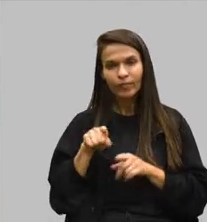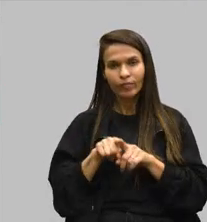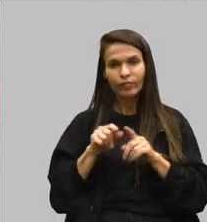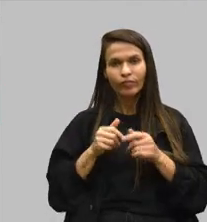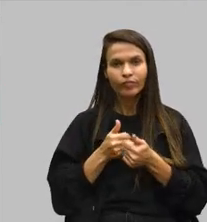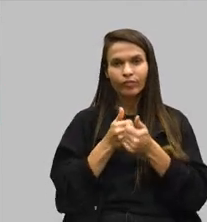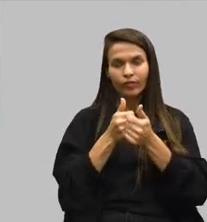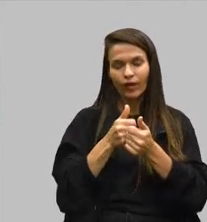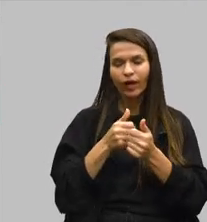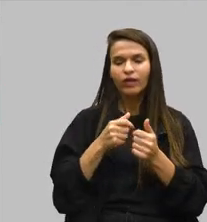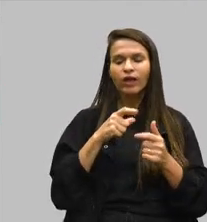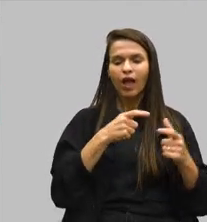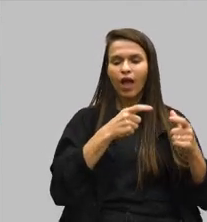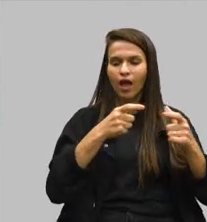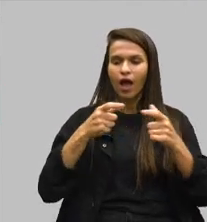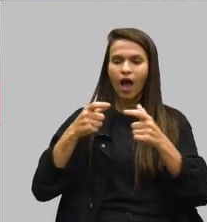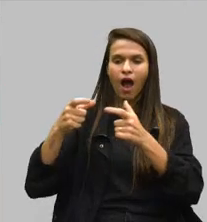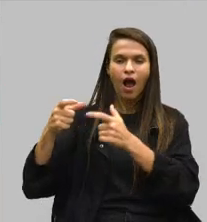demarcação ali